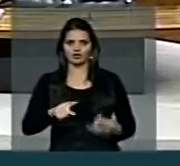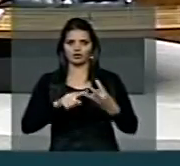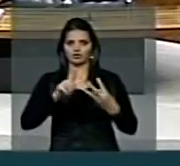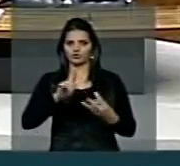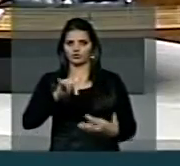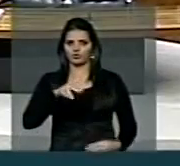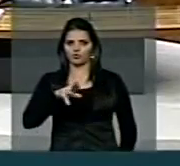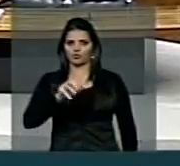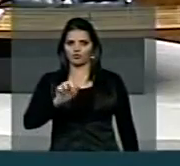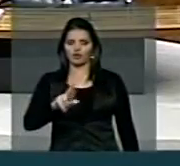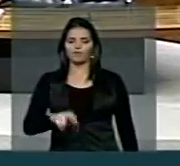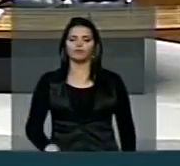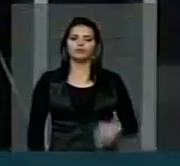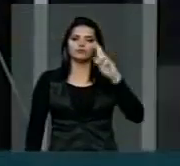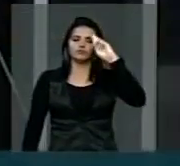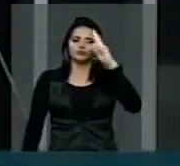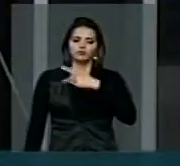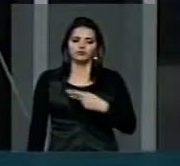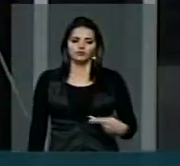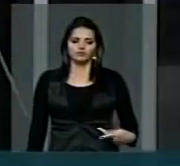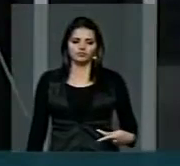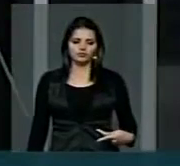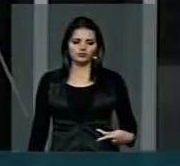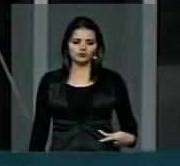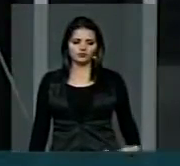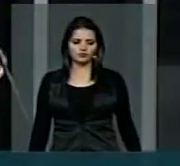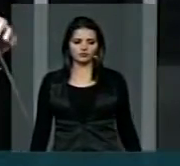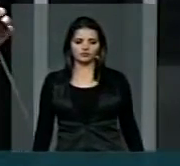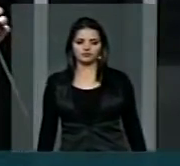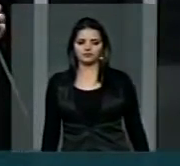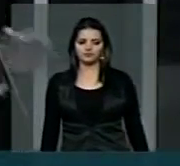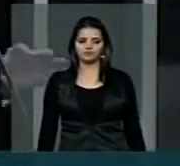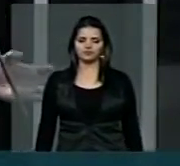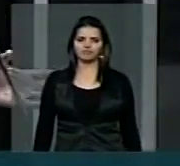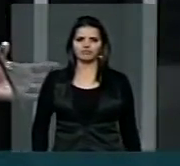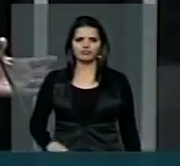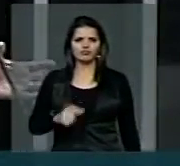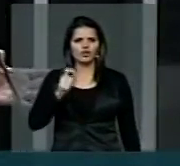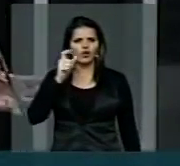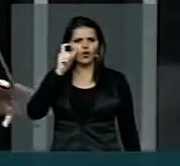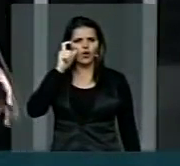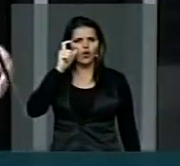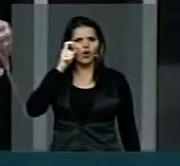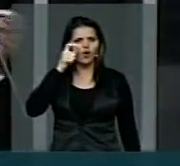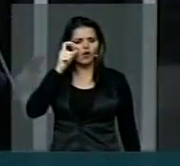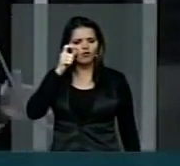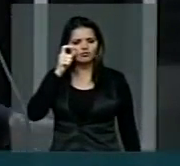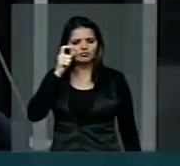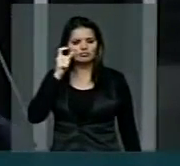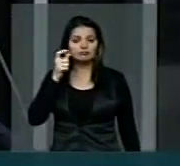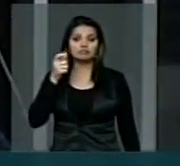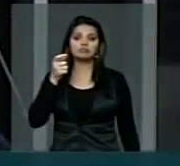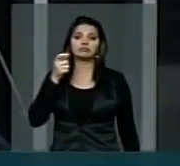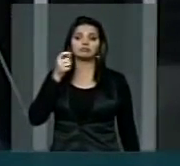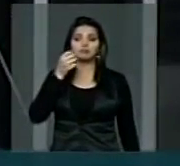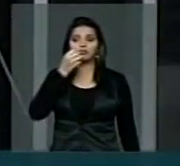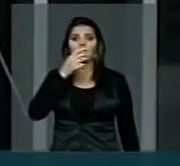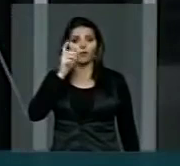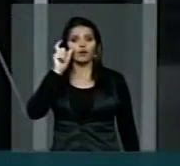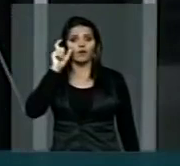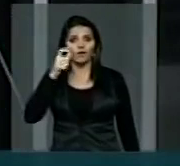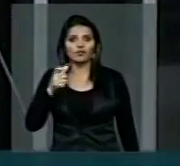Marais. Senhor presidente, é coincidência, e uma boa coincidência.